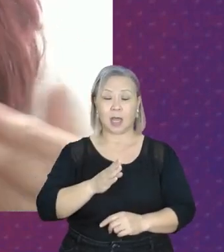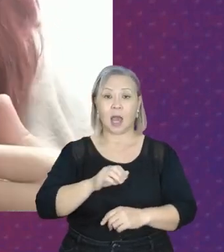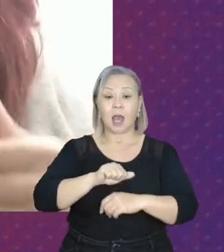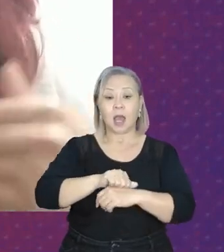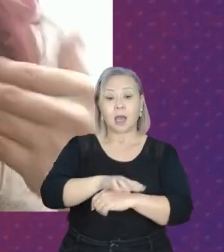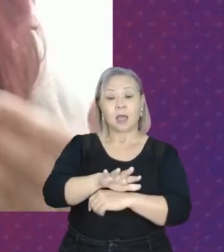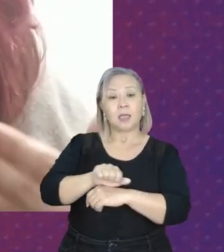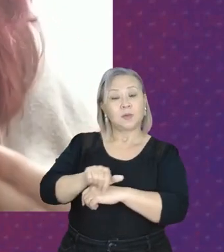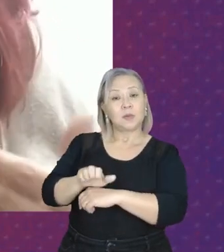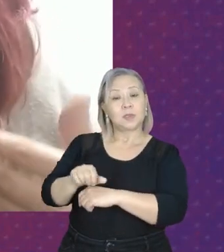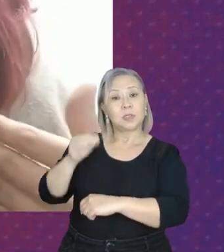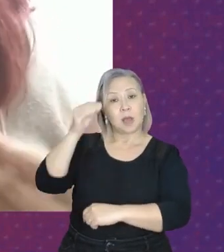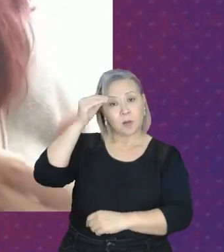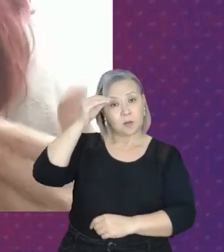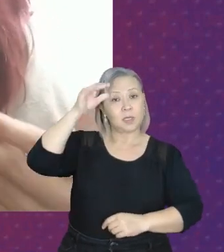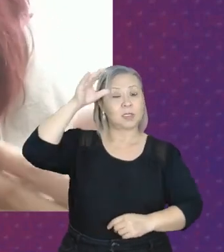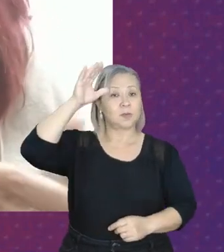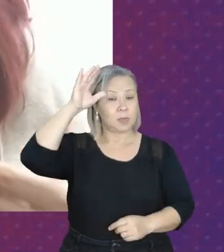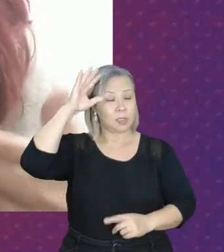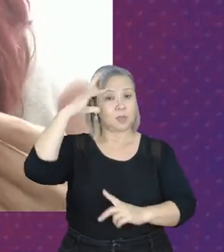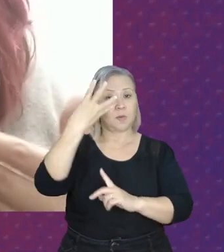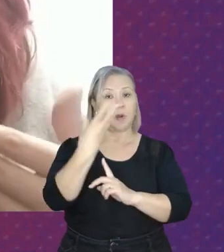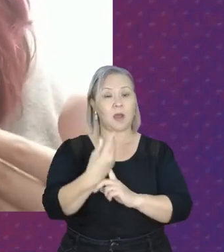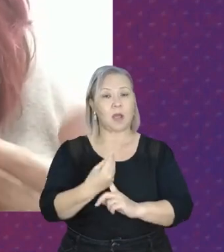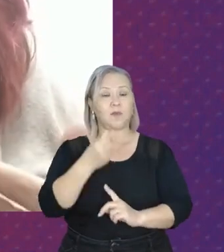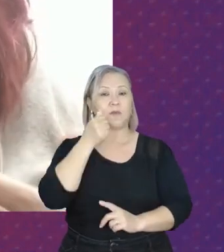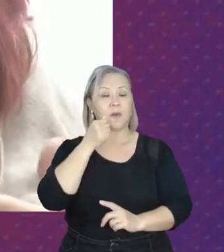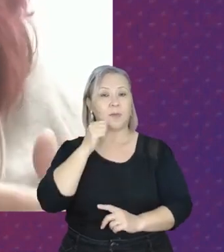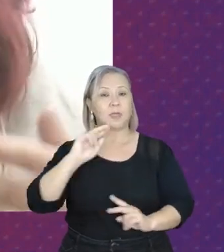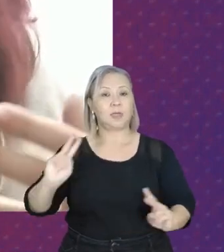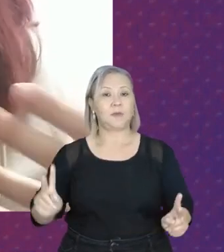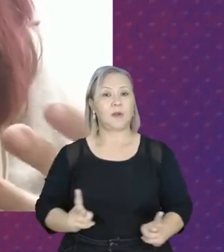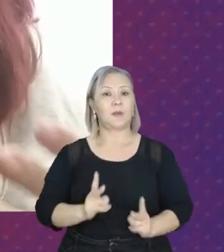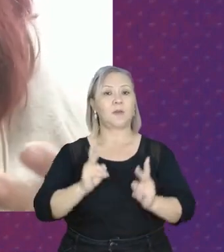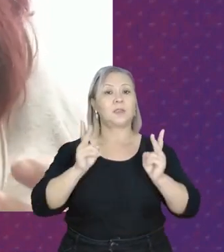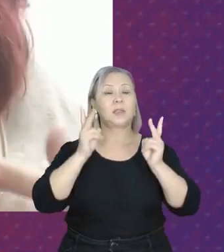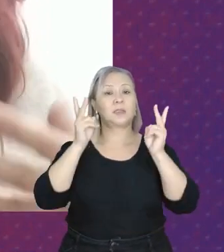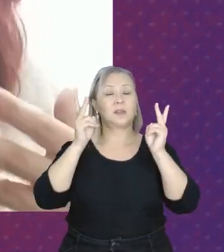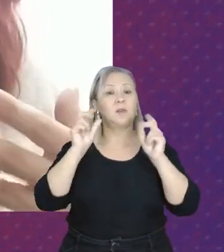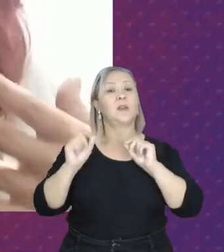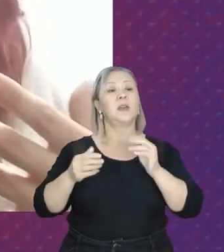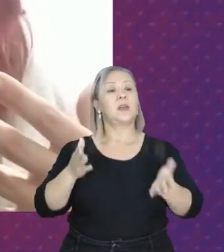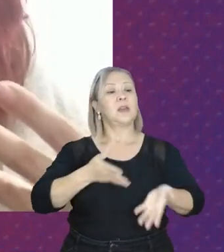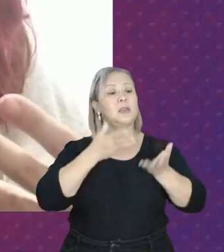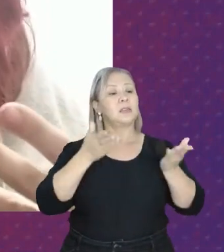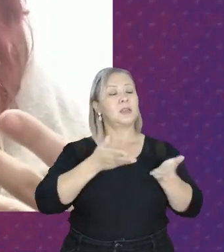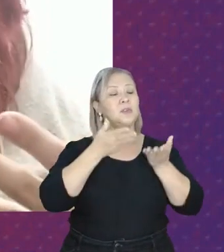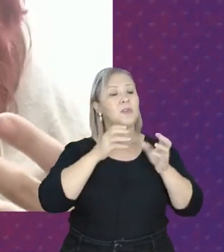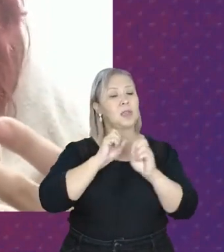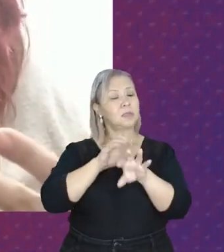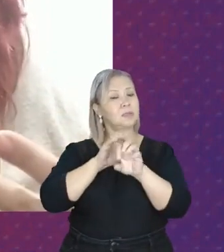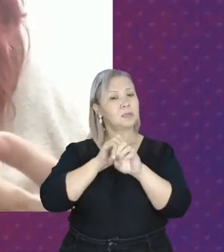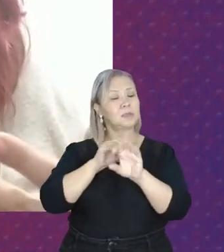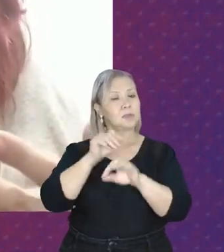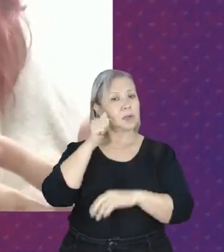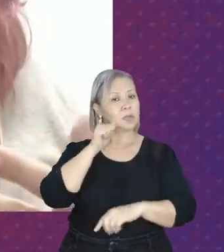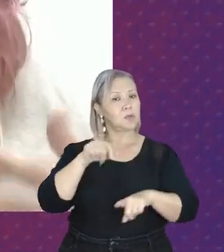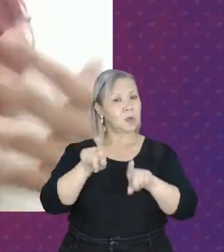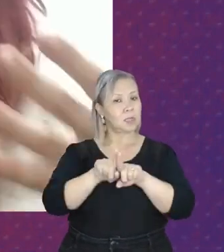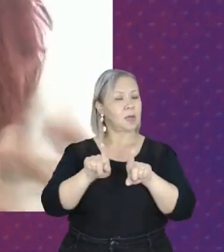disponibilizar conhecimento sobre a arte feminina e a sua valorização, incentivando e ensinando as mulheres também,